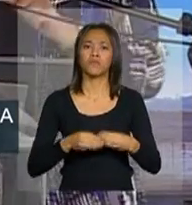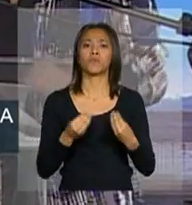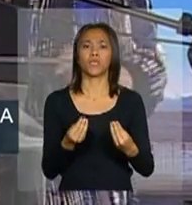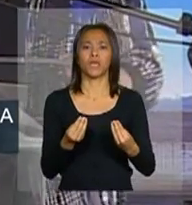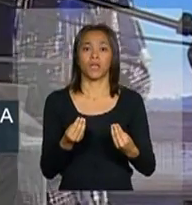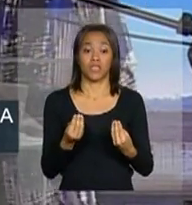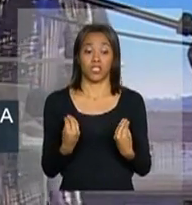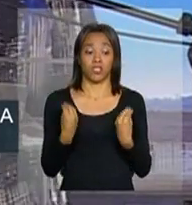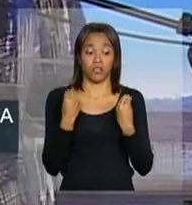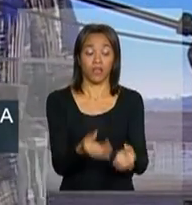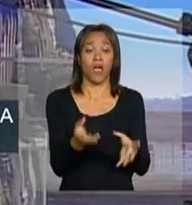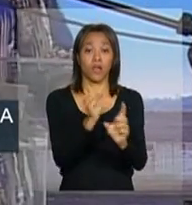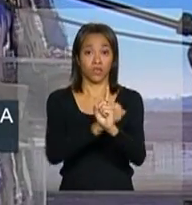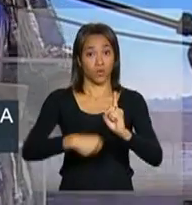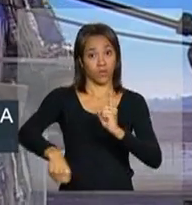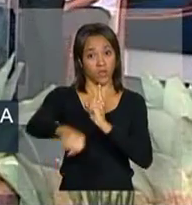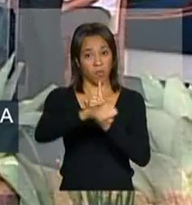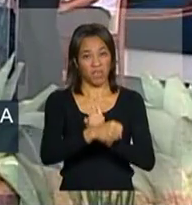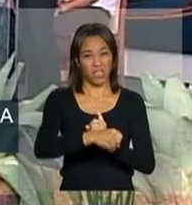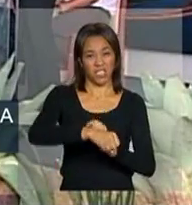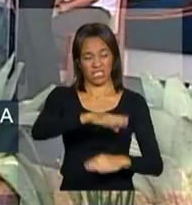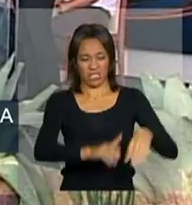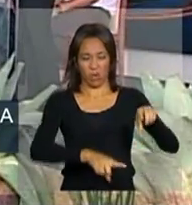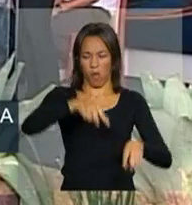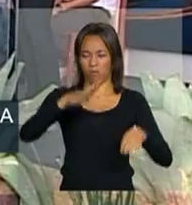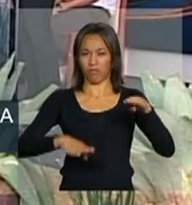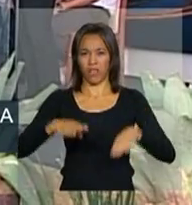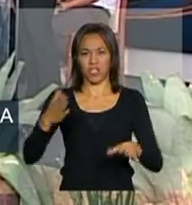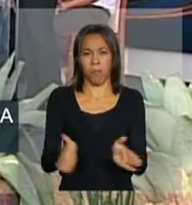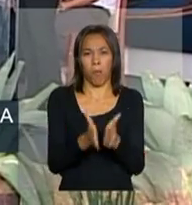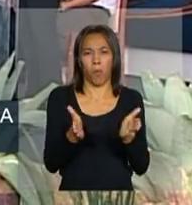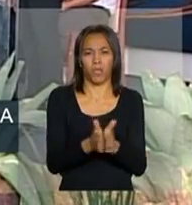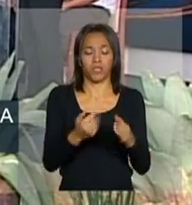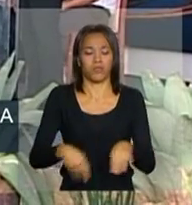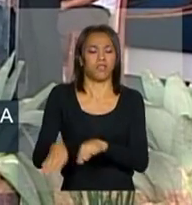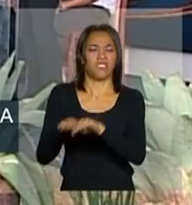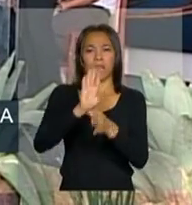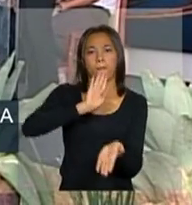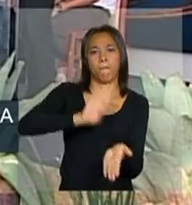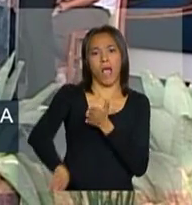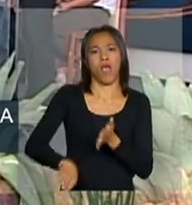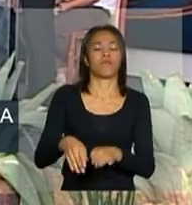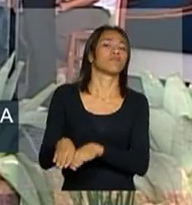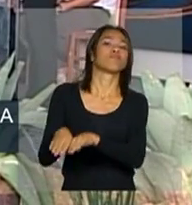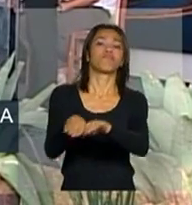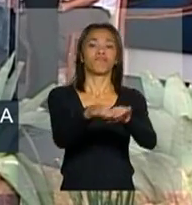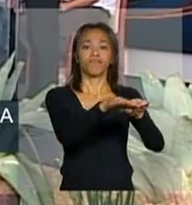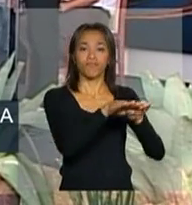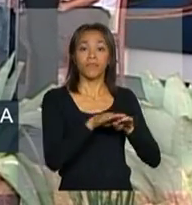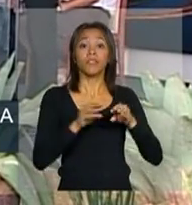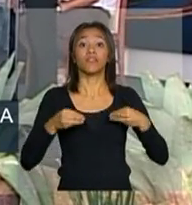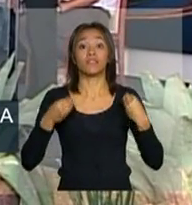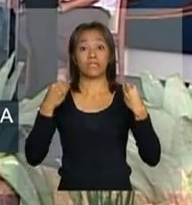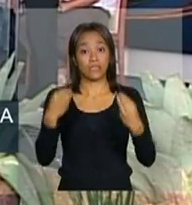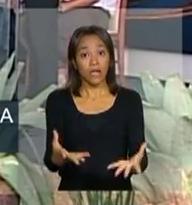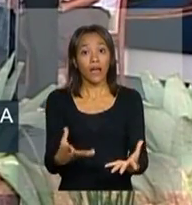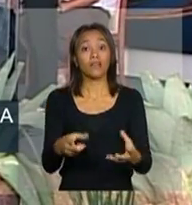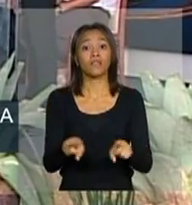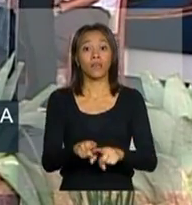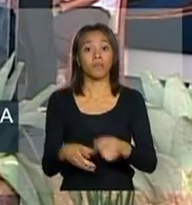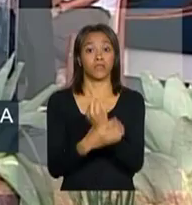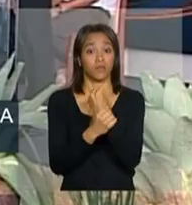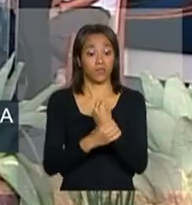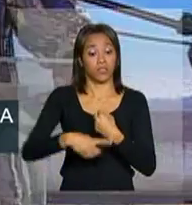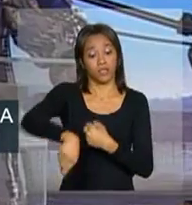socialmente a desigualdade desse país, eliminá-la no sentido de garantir que essas